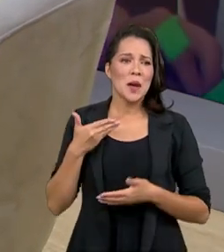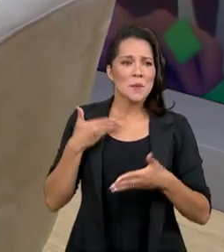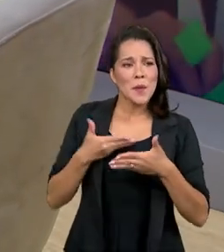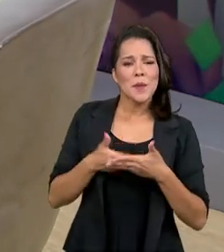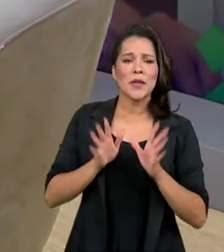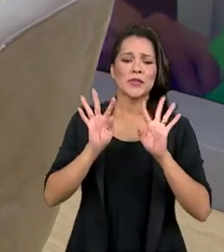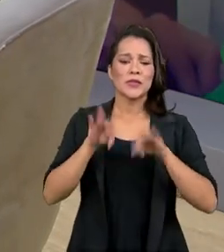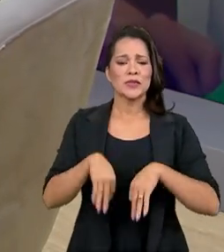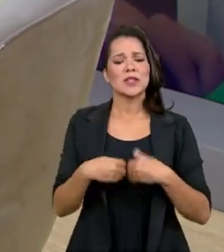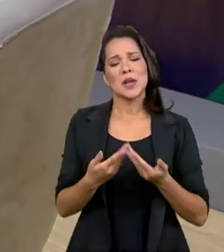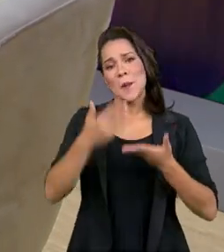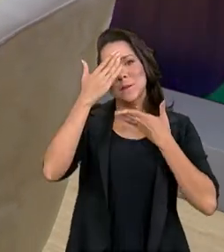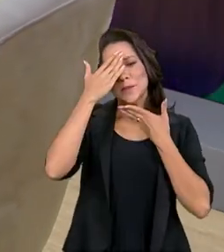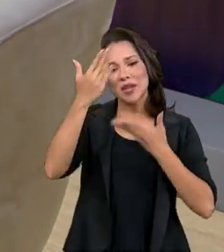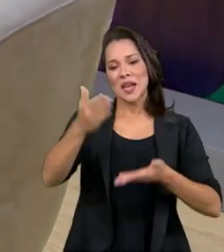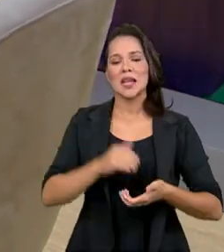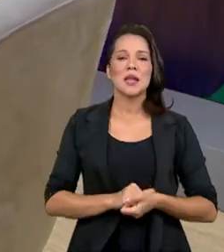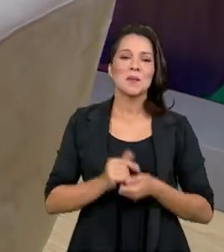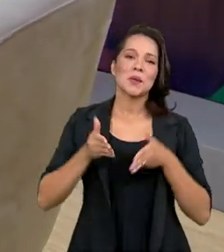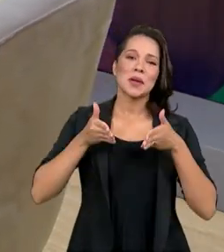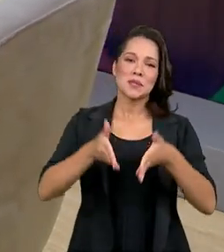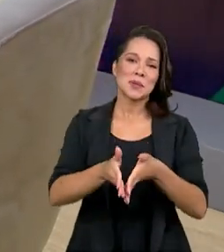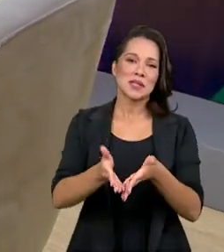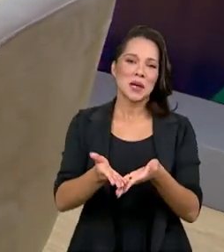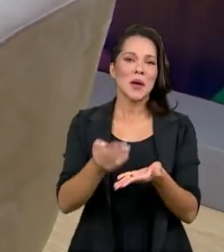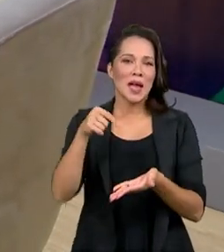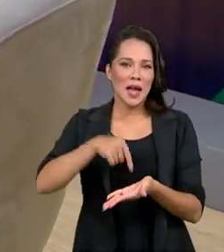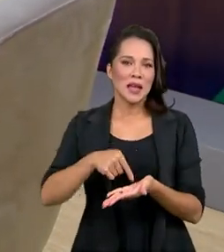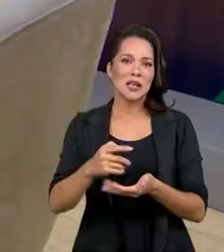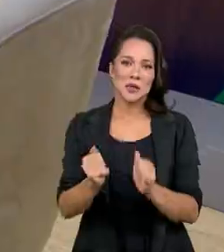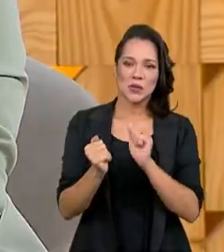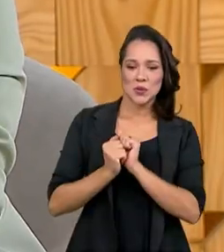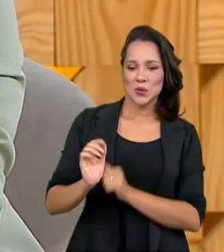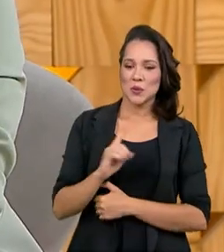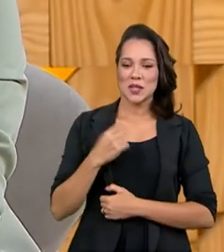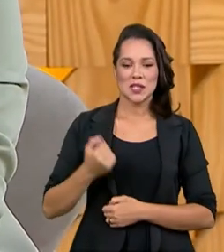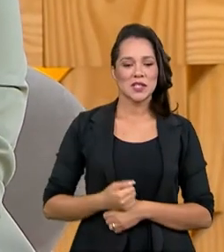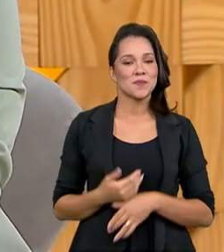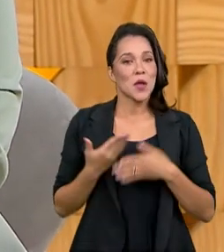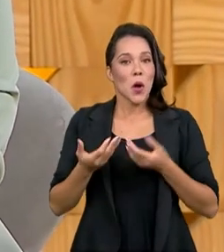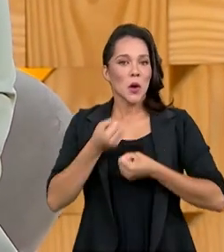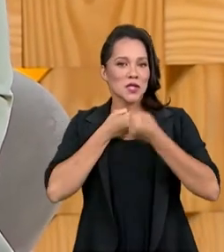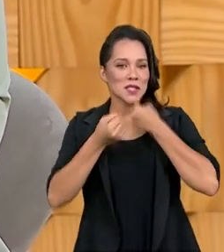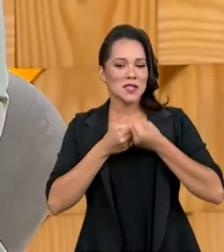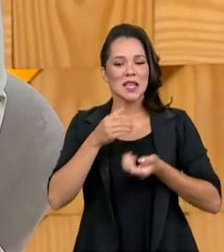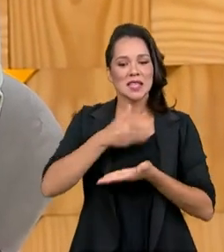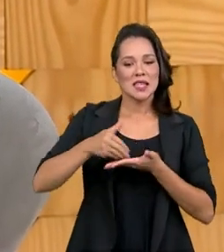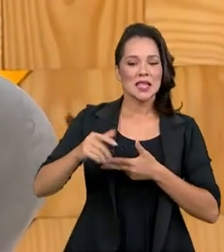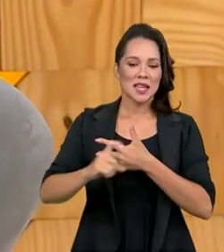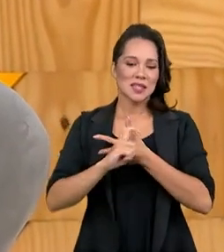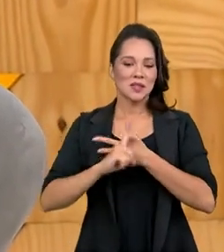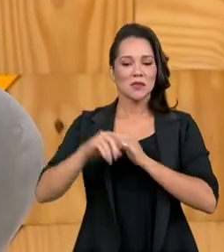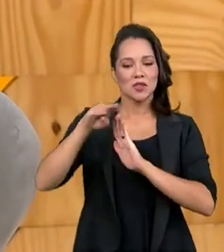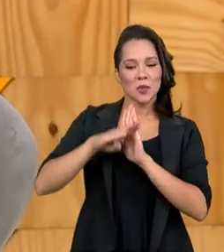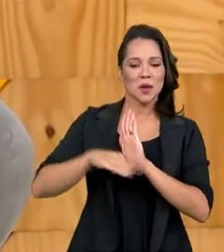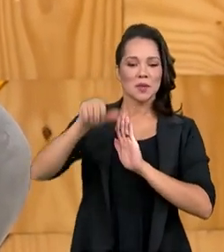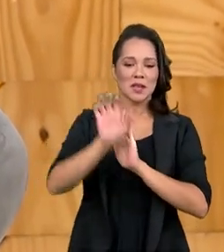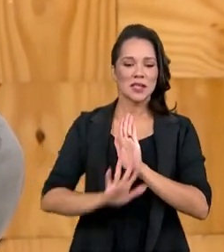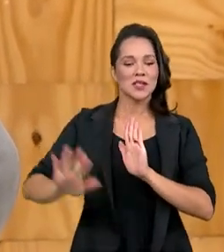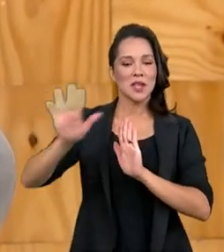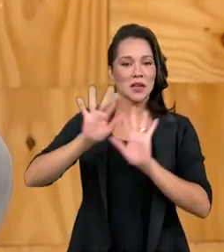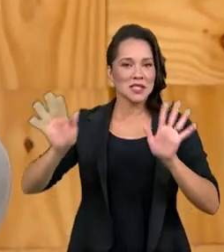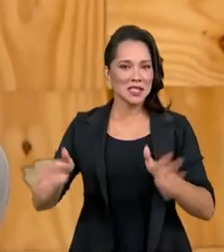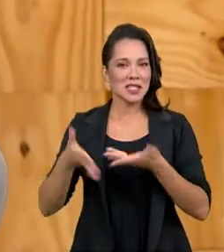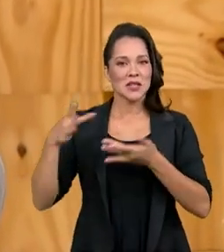aqui ao fim. Muito obrigada pela sua participação aqui conosco. Hoje eu entrevistei a secretária executiva do Programa Nacional de